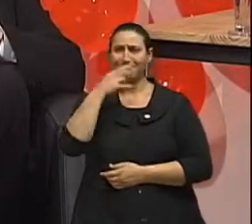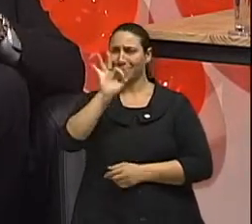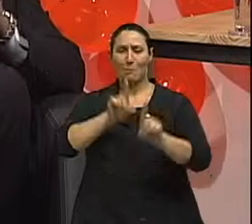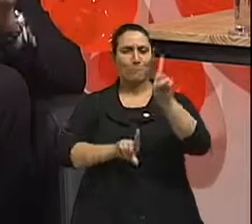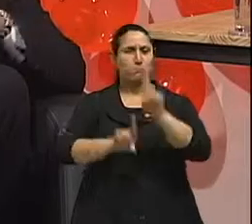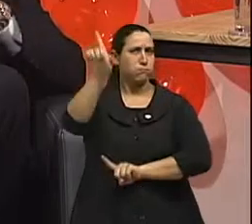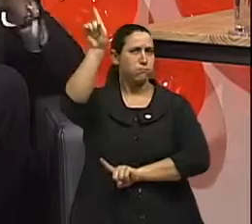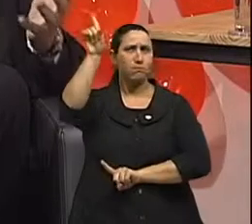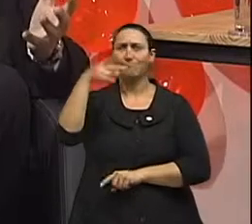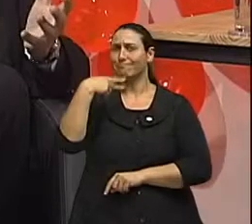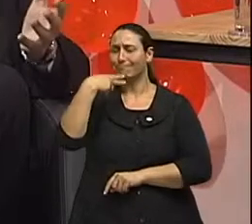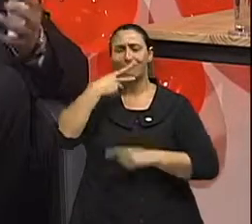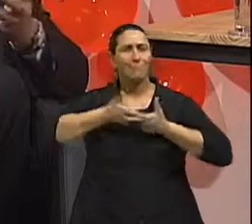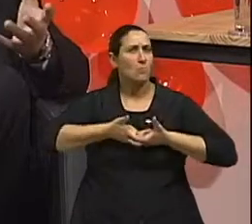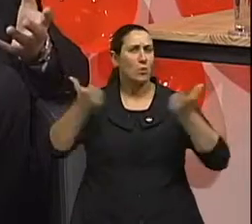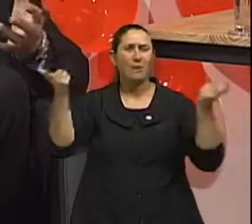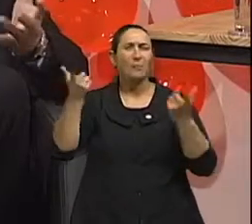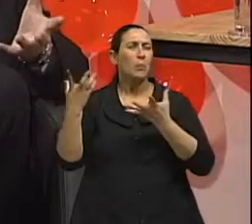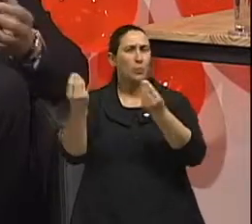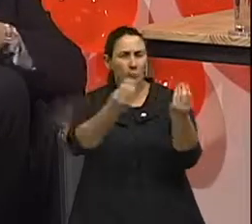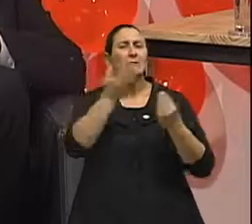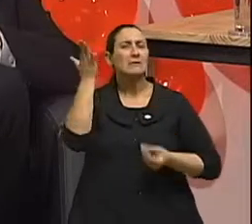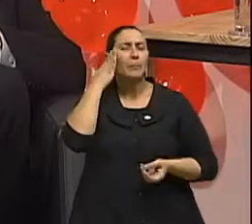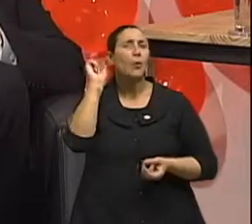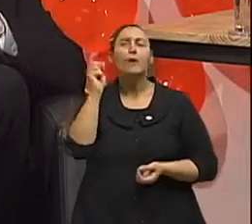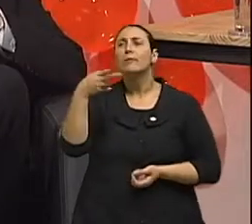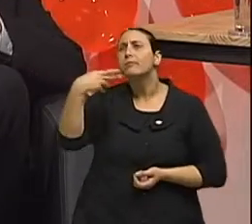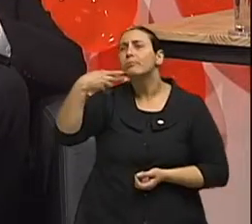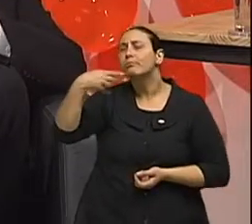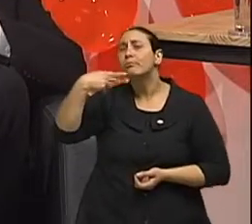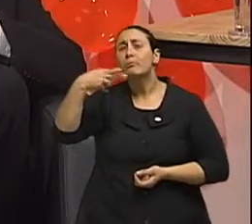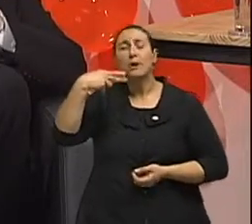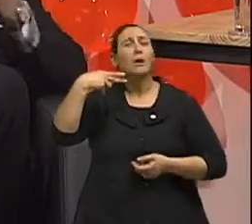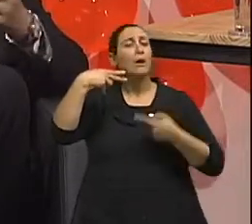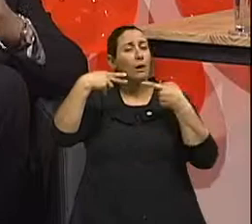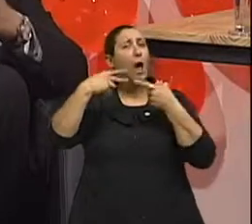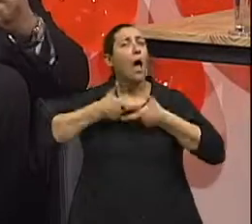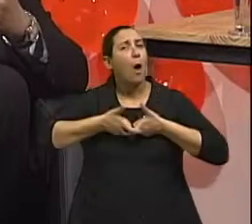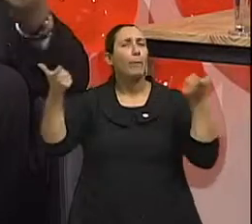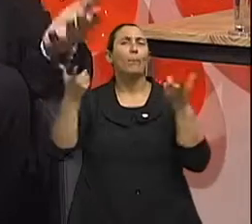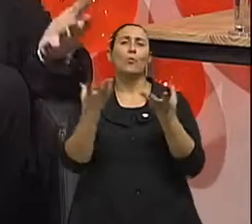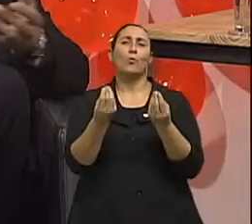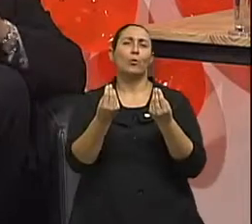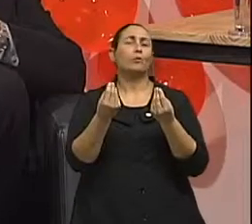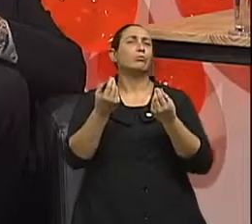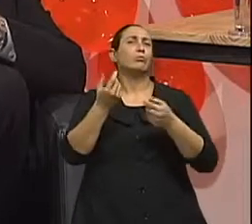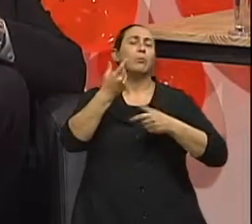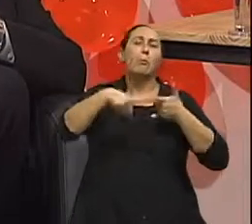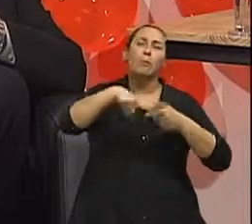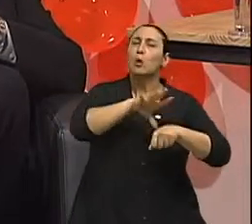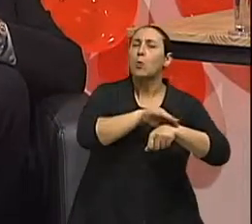maior causa. Na verdade, o cigarro, todo mundo entende. O tabagismo, o hábito do cigarro, aumenta em muitas vezes várias doenças.